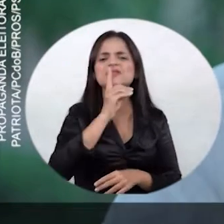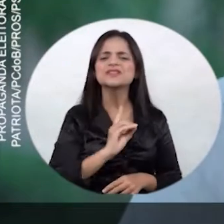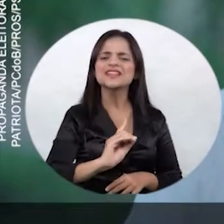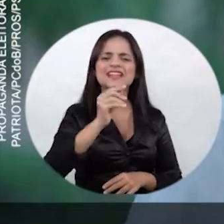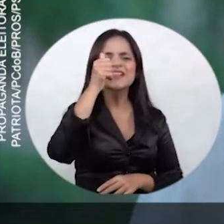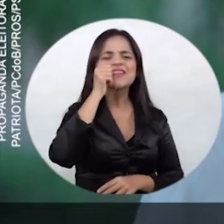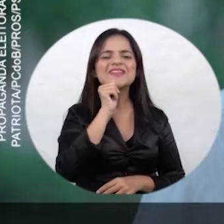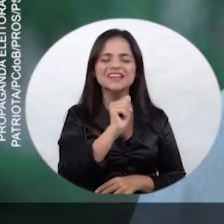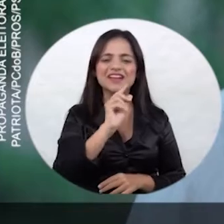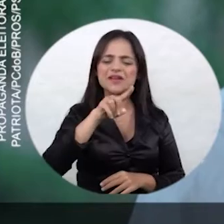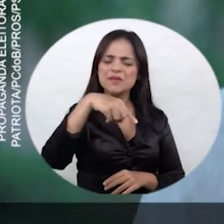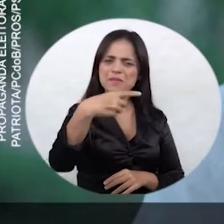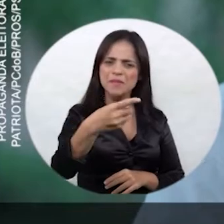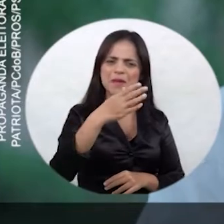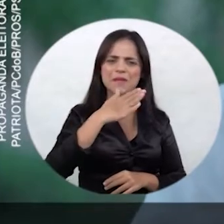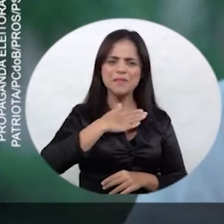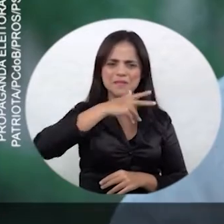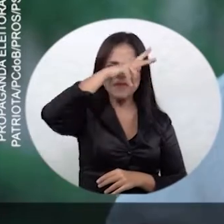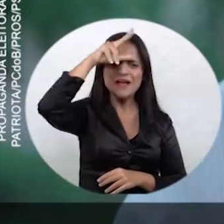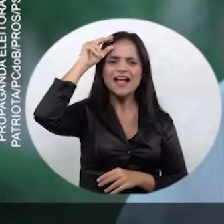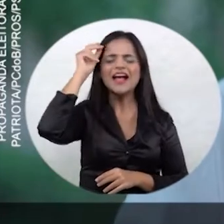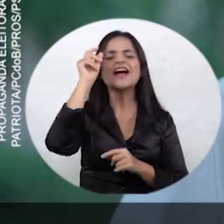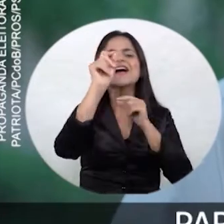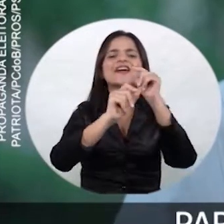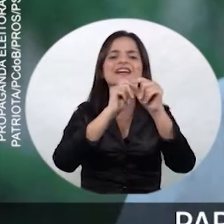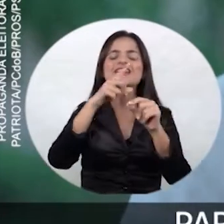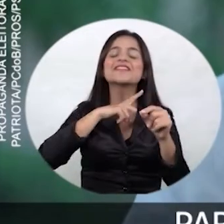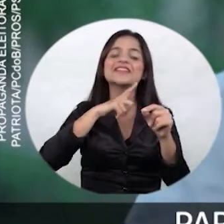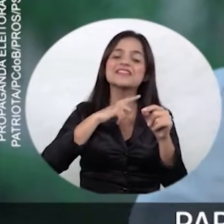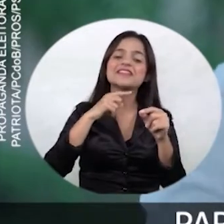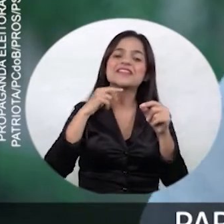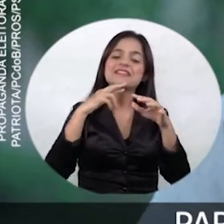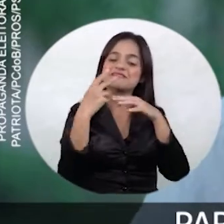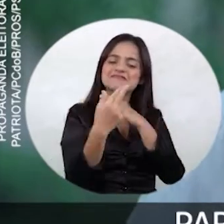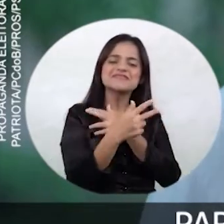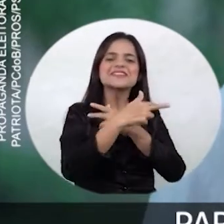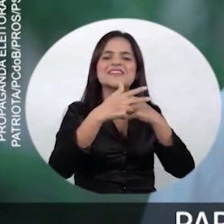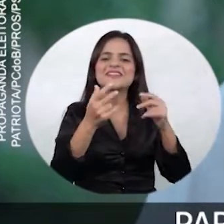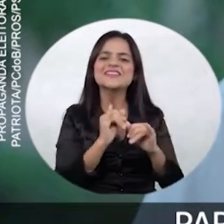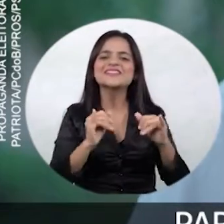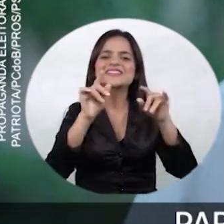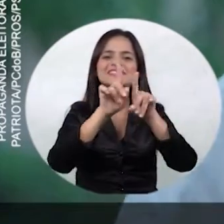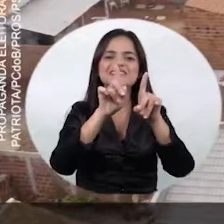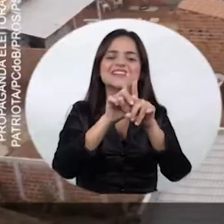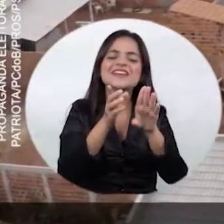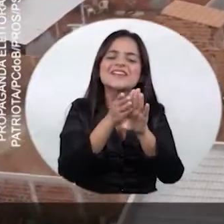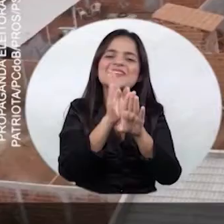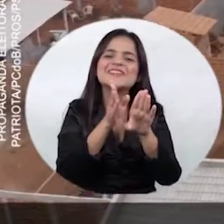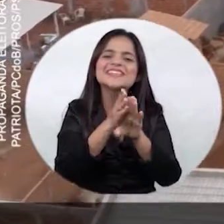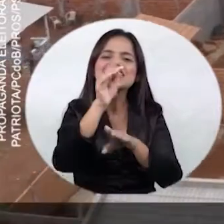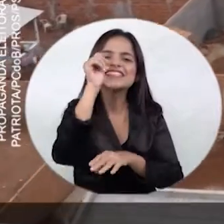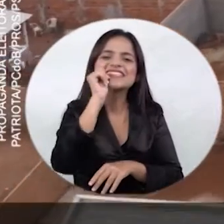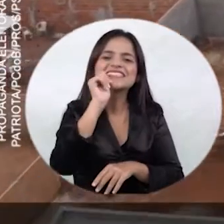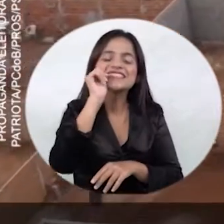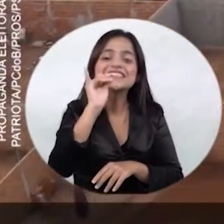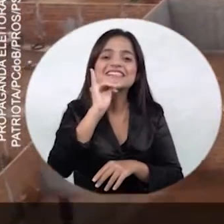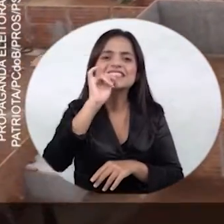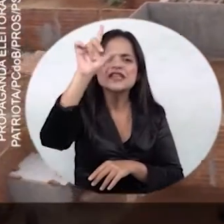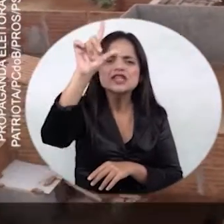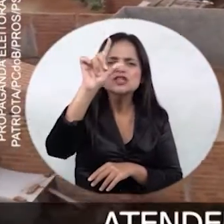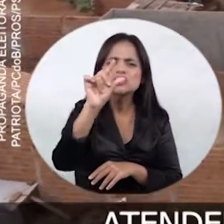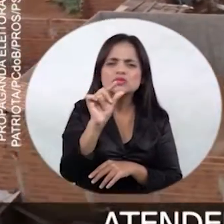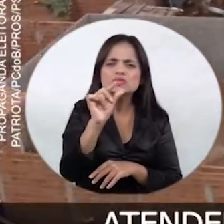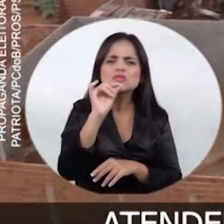No próximo mandato, nós teremos pontos importantes para cuidar diretamente das mulheres, como diminuir o déficit